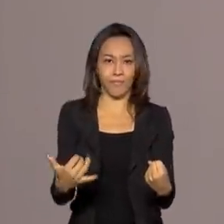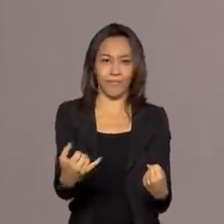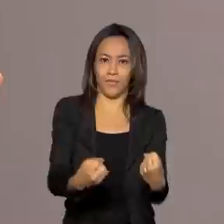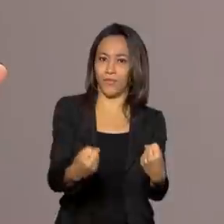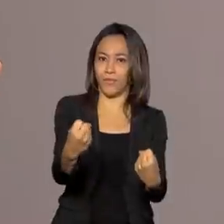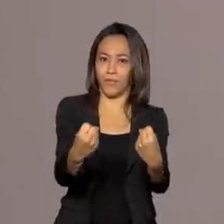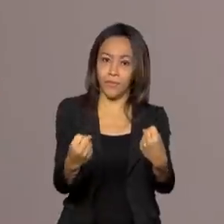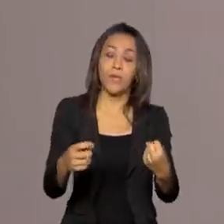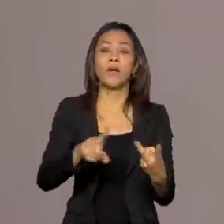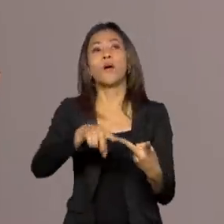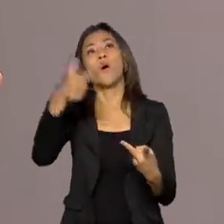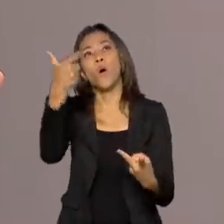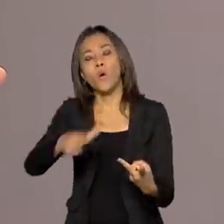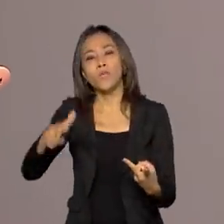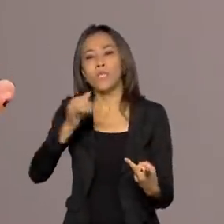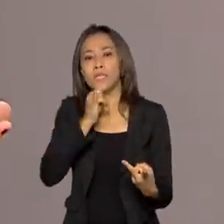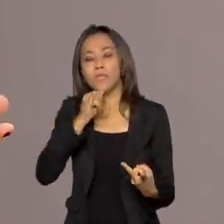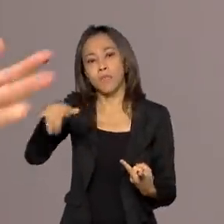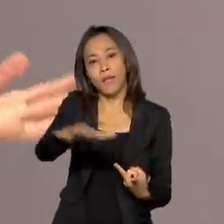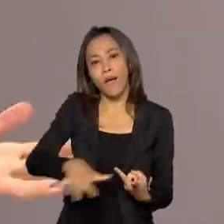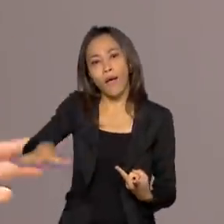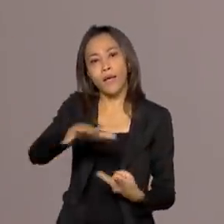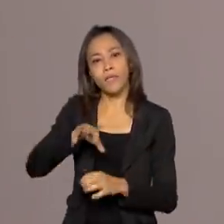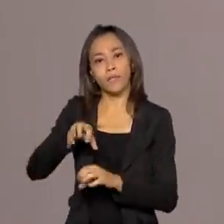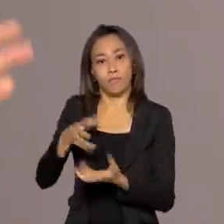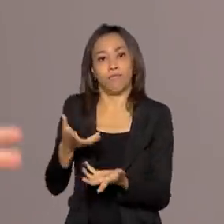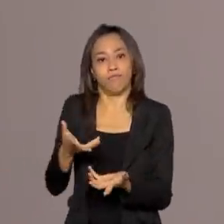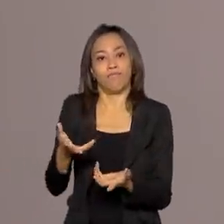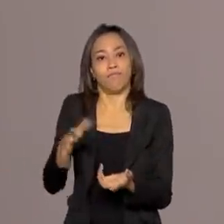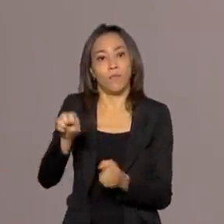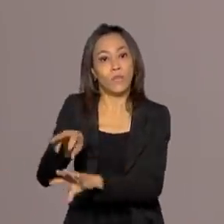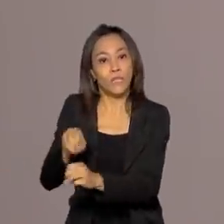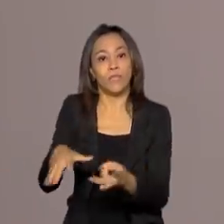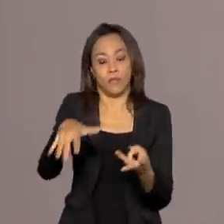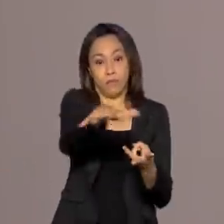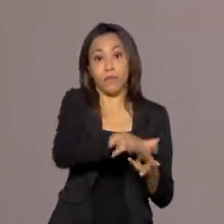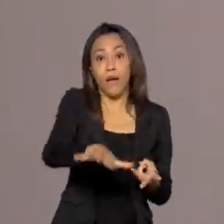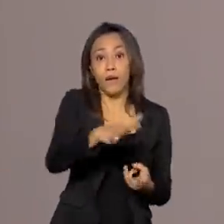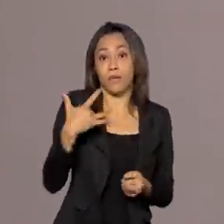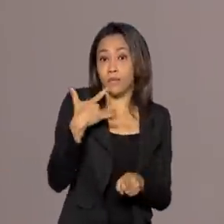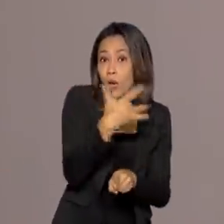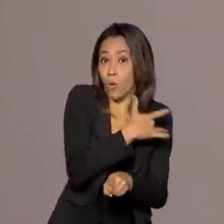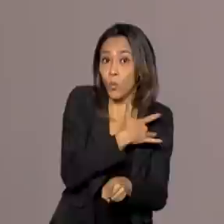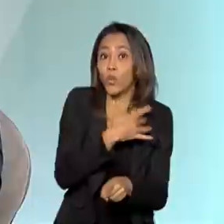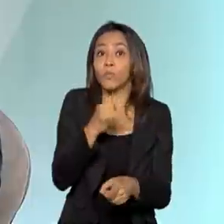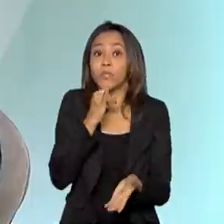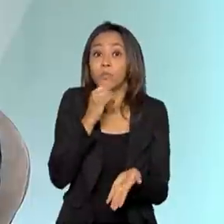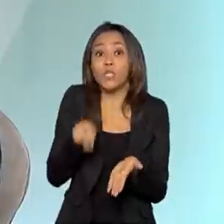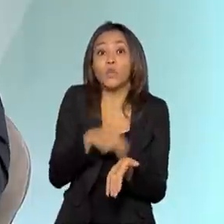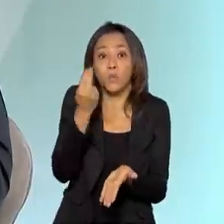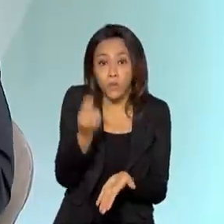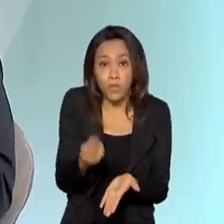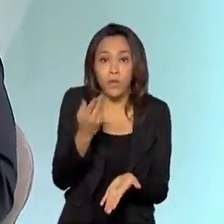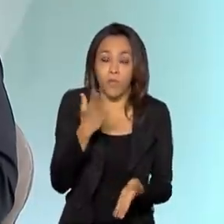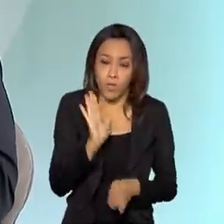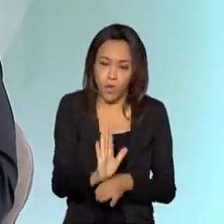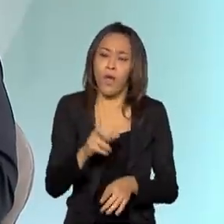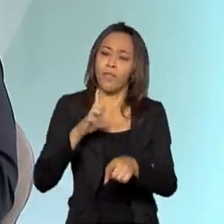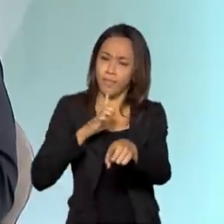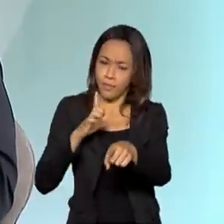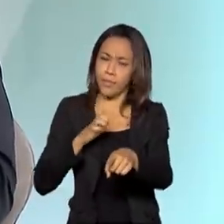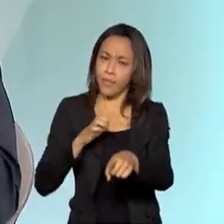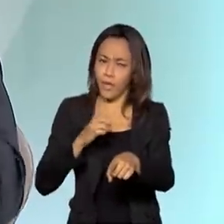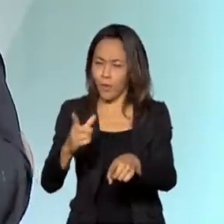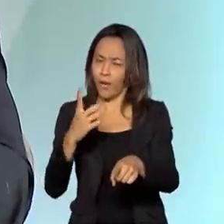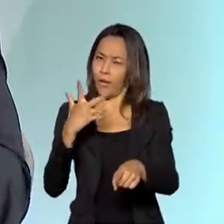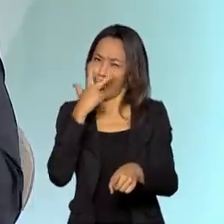algumas aqui na educação, em termos de cirurgias, como é que vão ajudar os médicos. Pode citar alguns exemplos? Lógico. Tem algumas aplicações que são mais